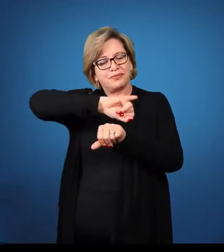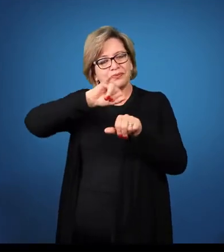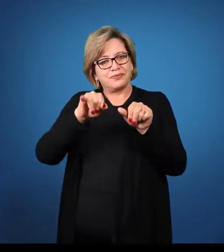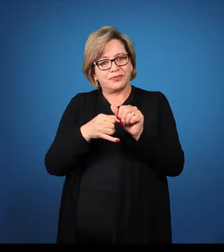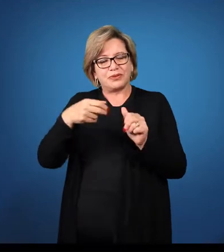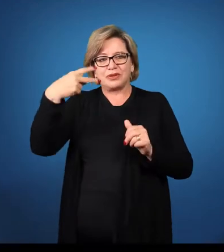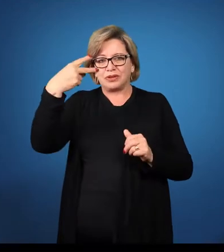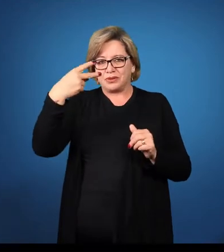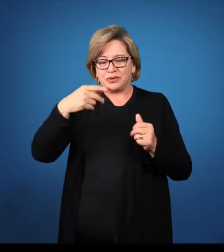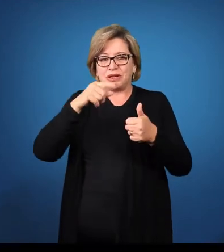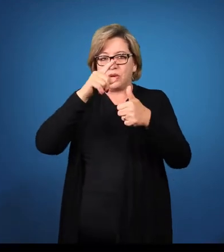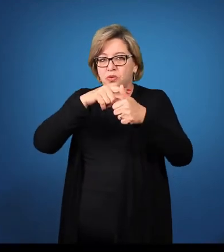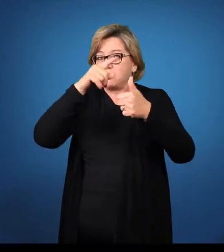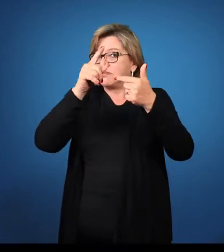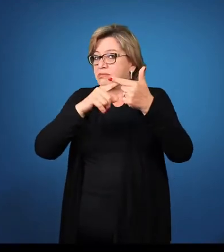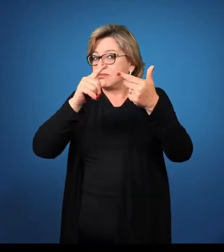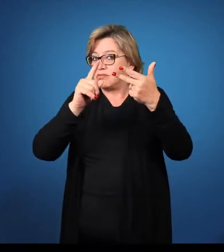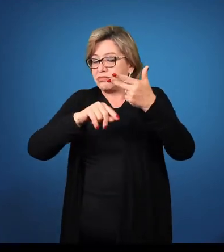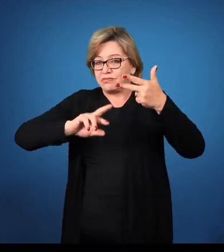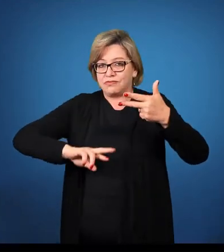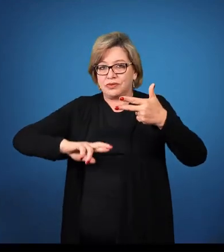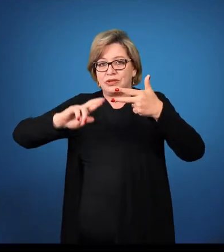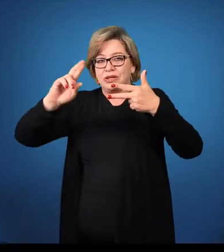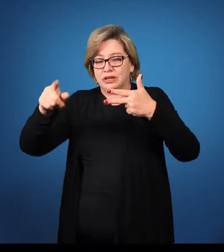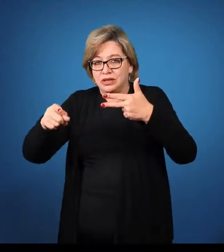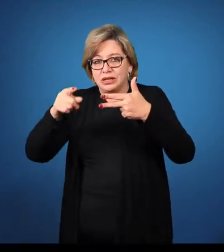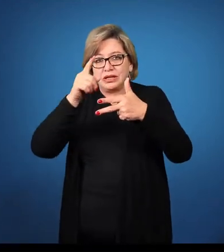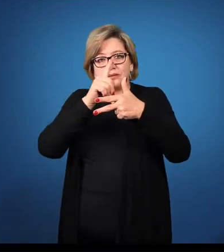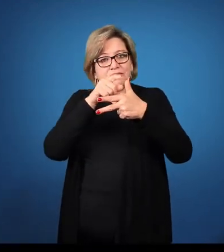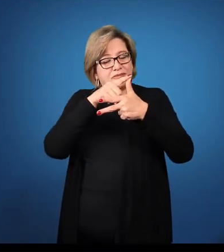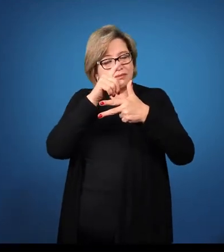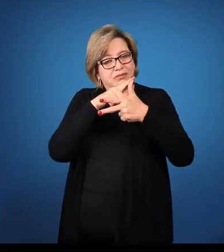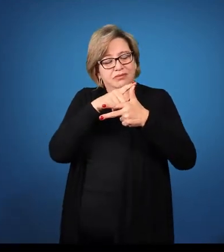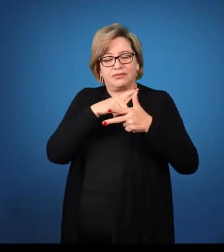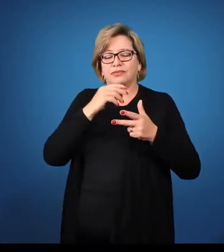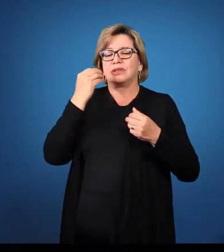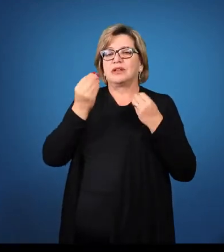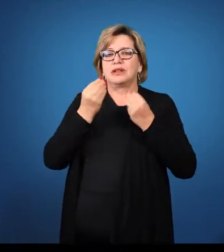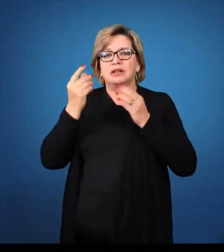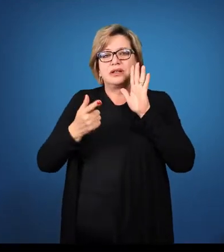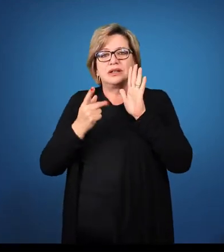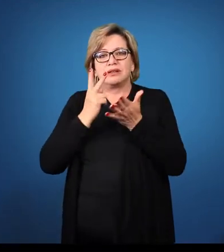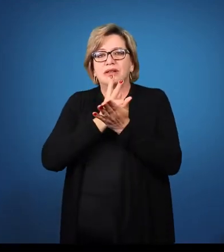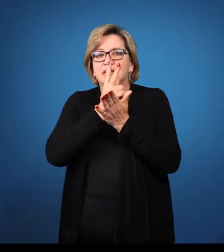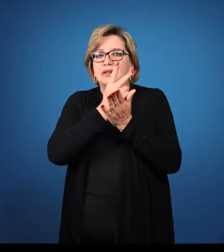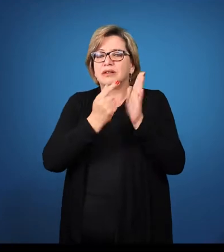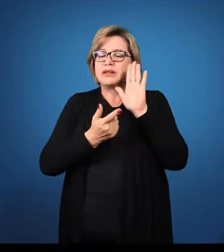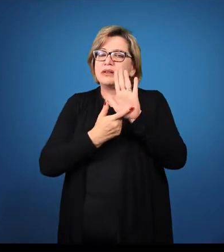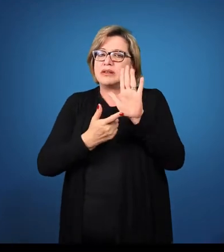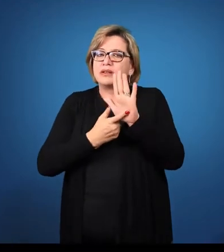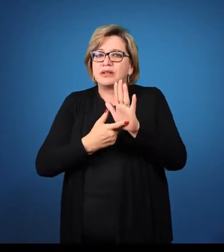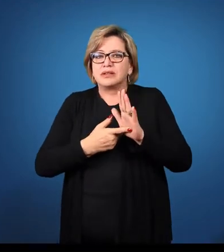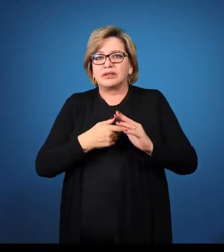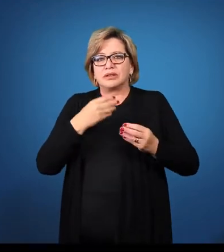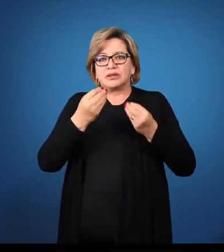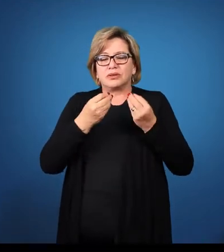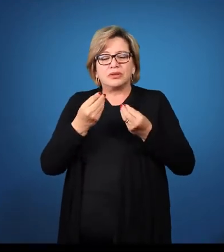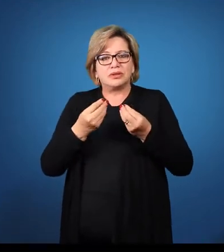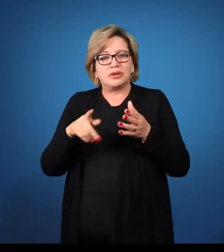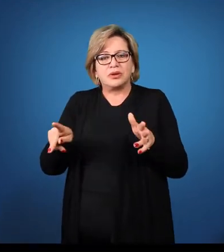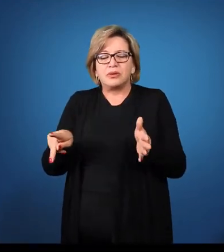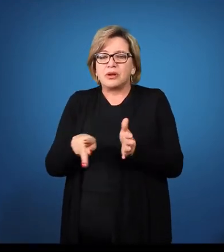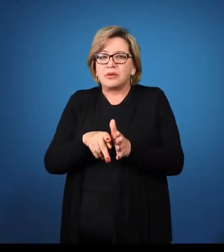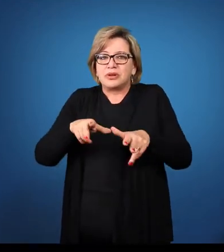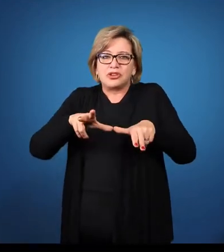de três formas distintas. Uma, a primeira, apresentando uma forma para cada